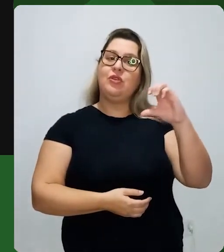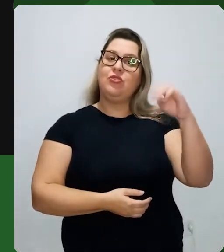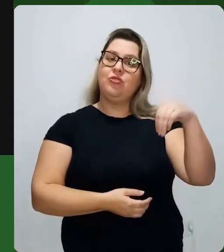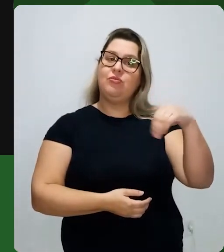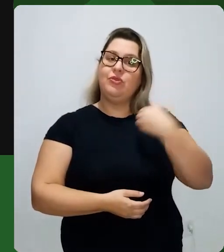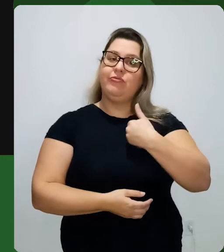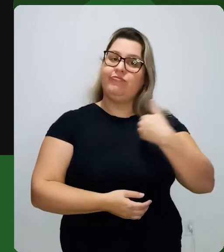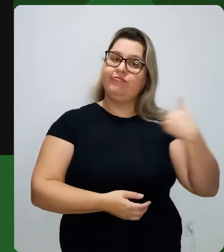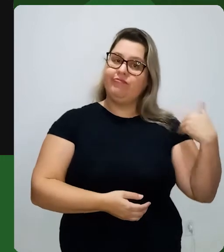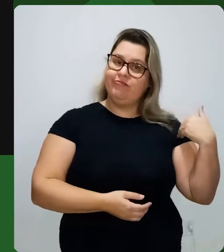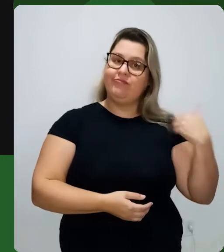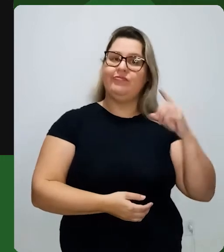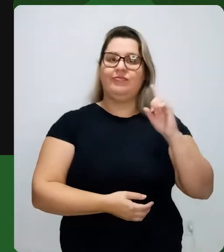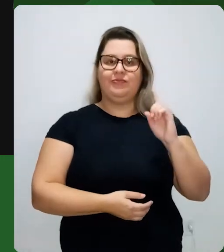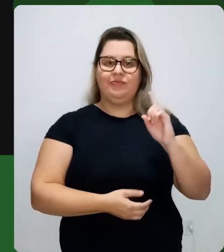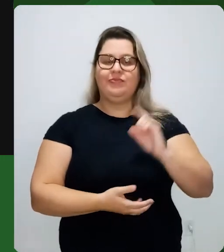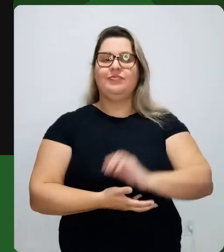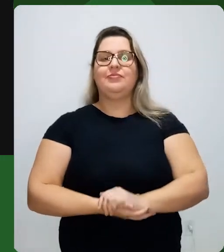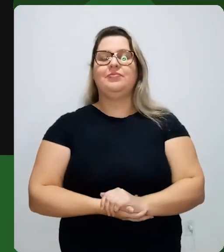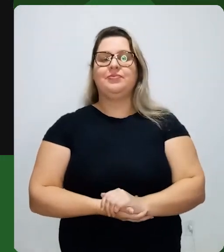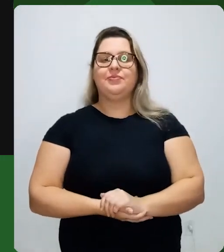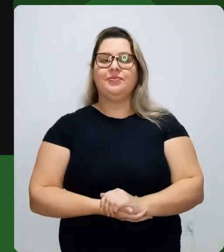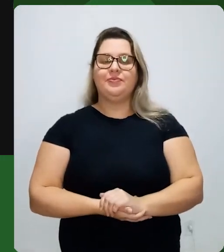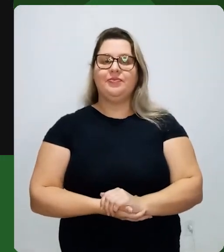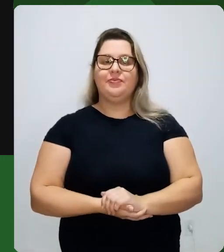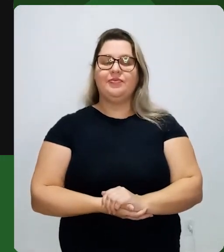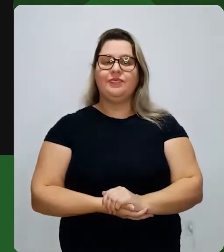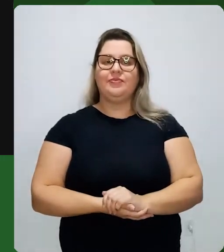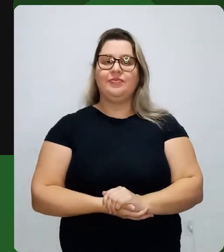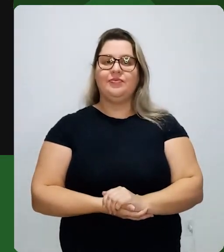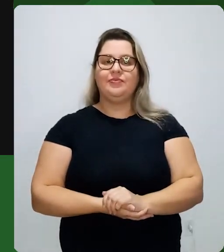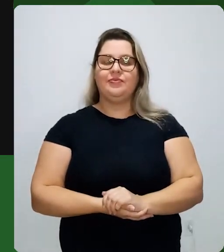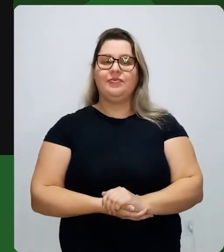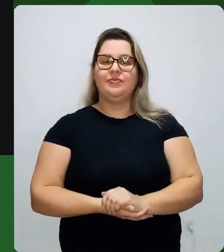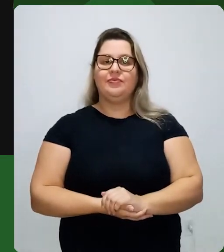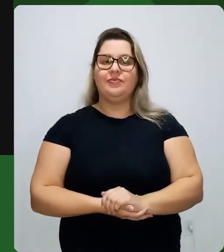oito centímetros para o outro.